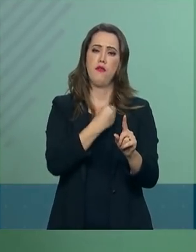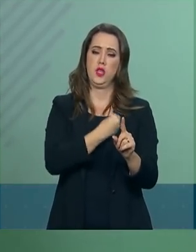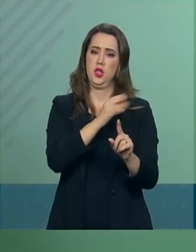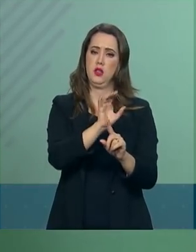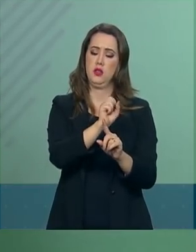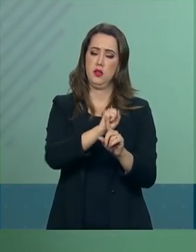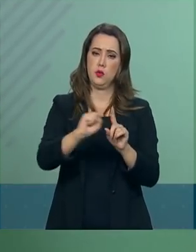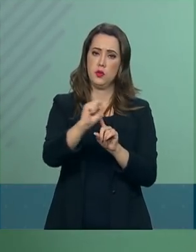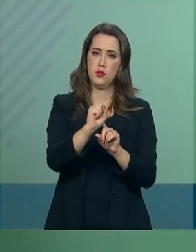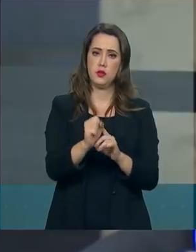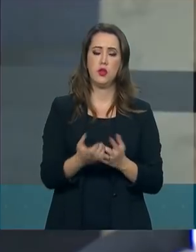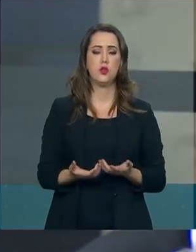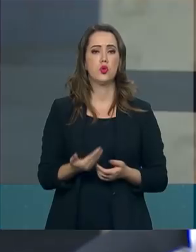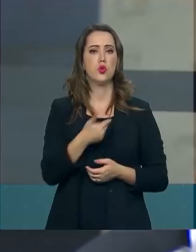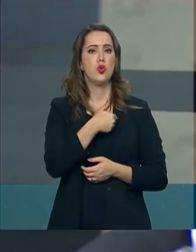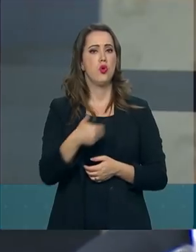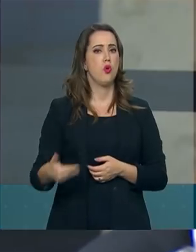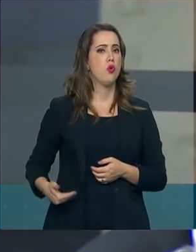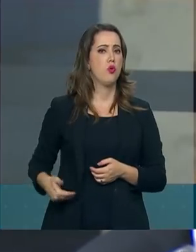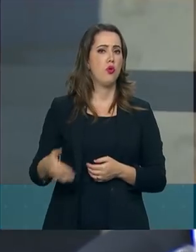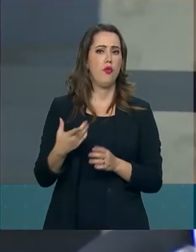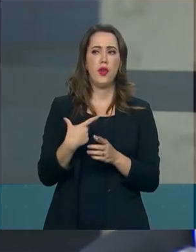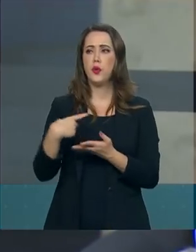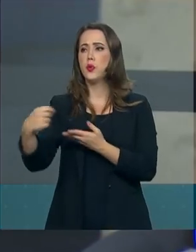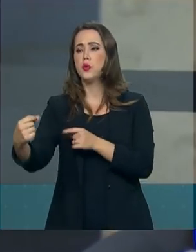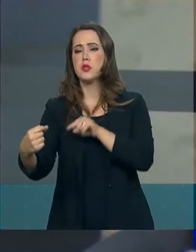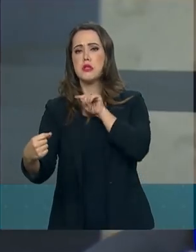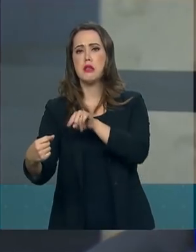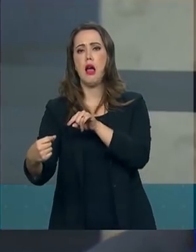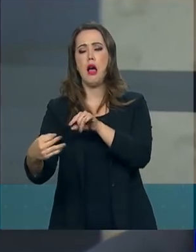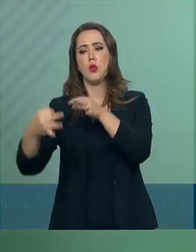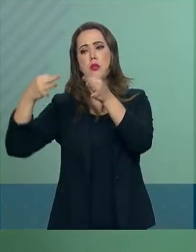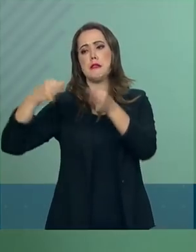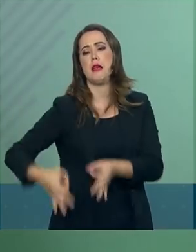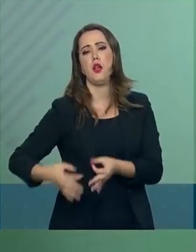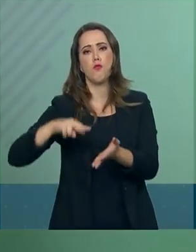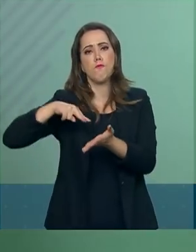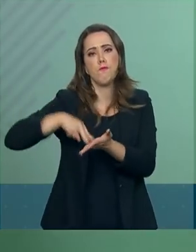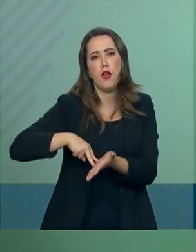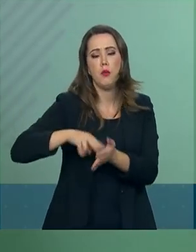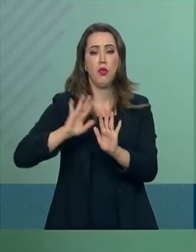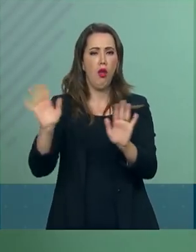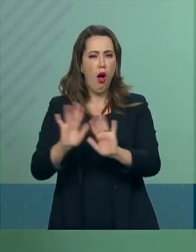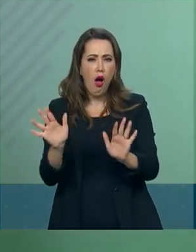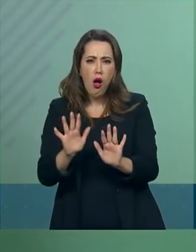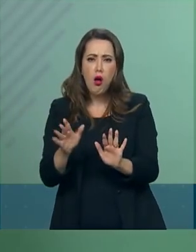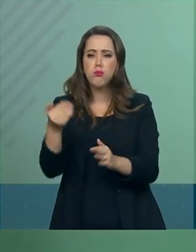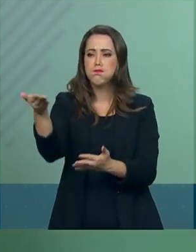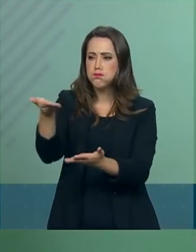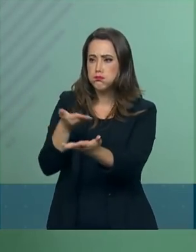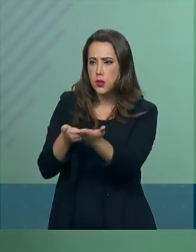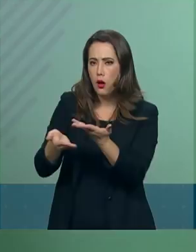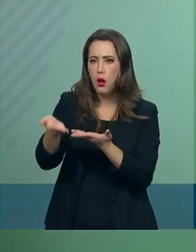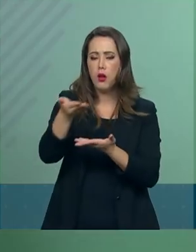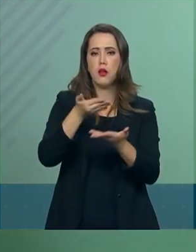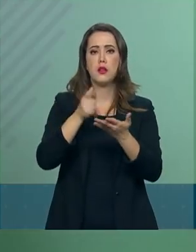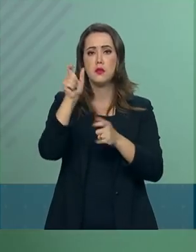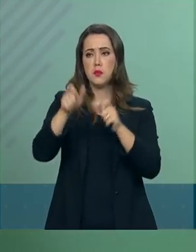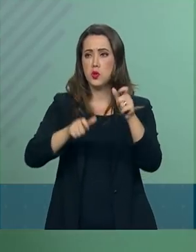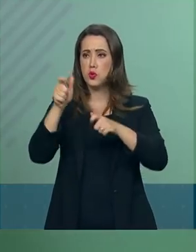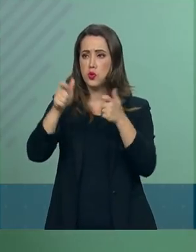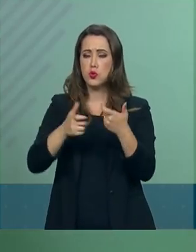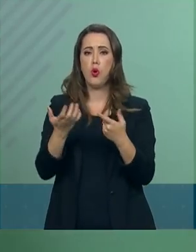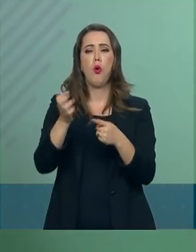sociedade. Então, o governo não se queda cerrado a receber a participação desses entes, como eu disse, jurídicos,